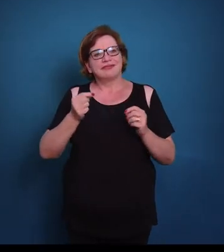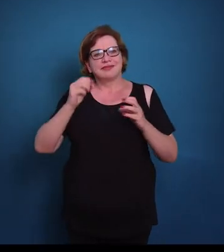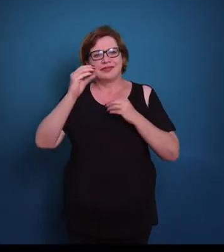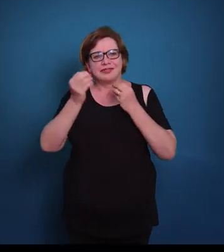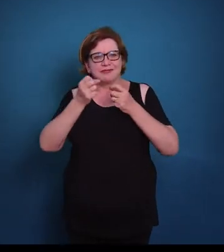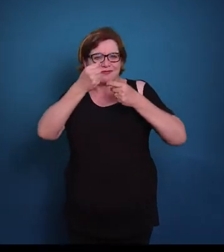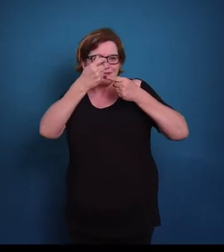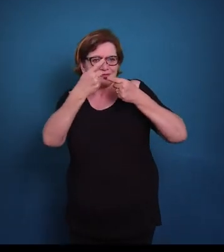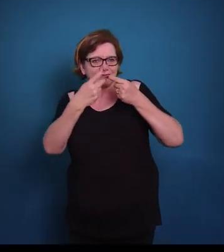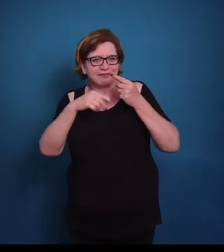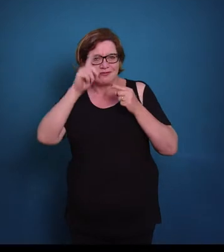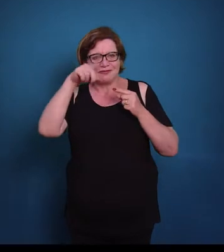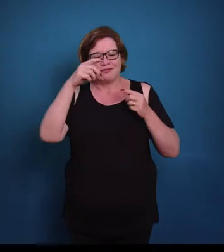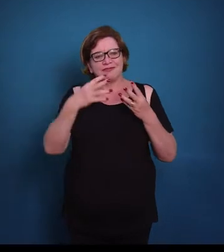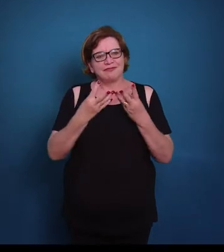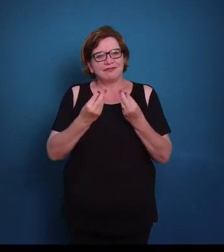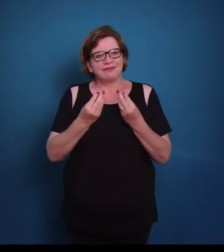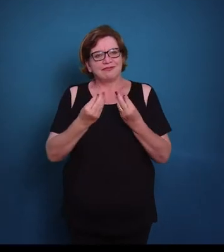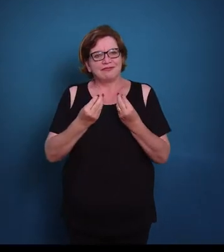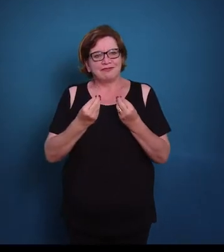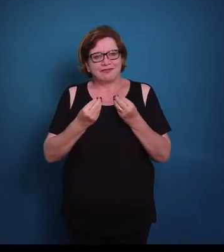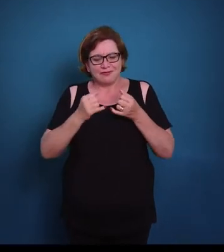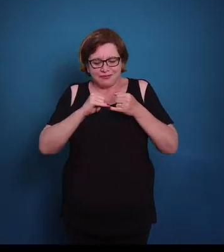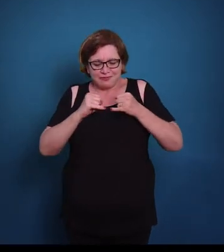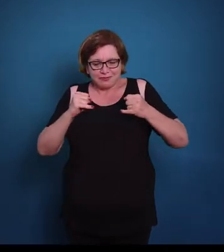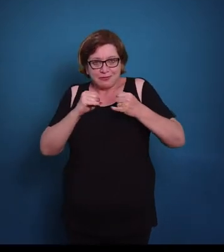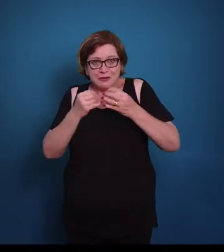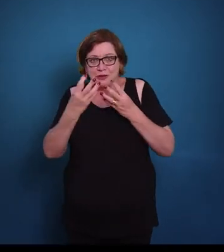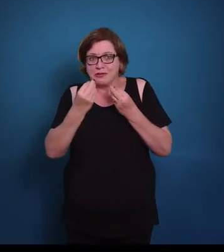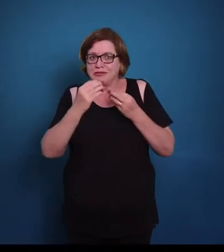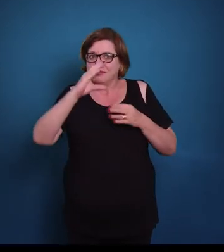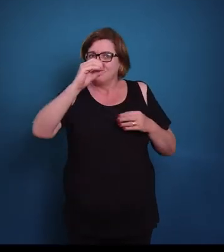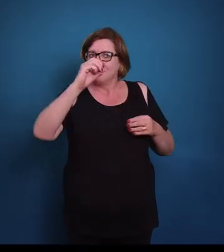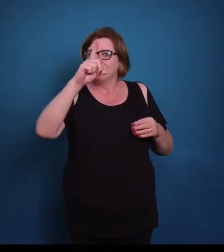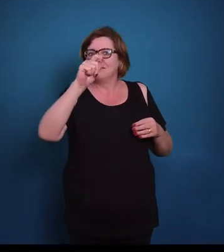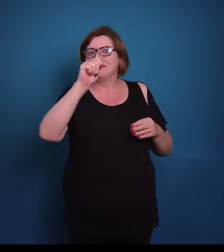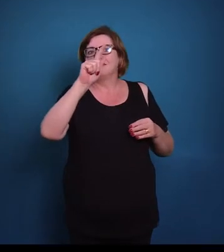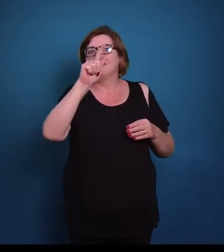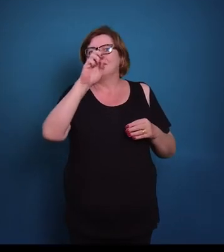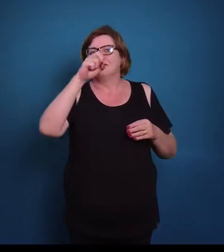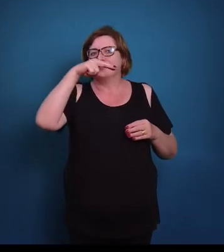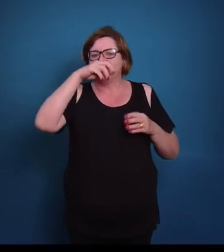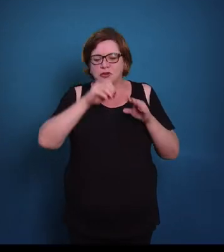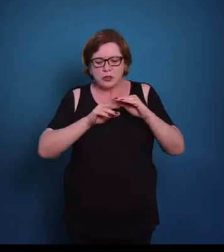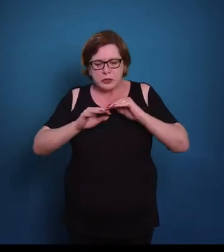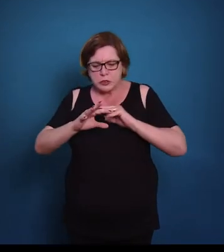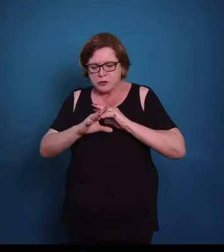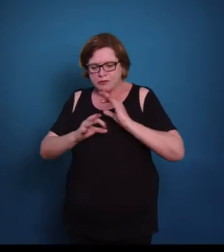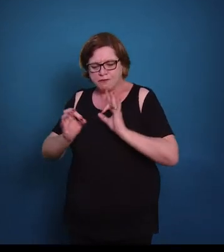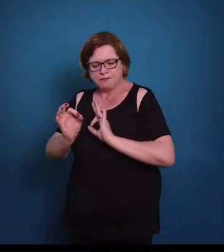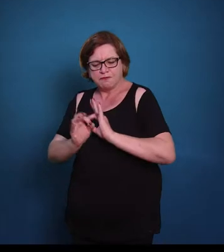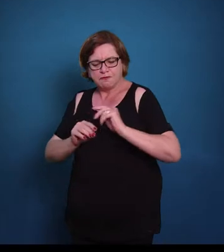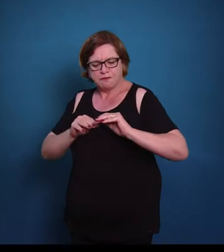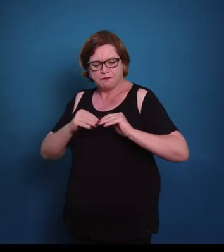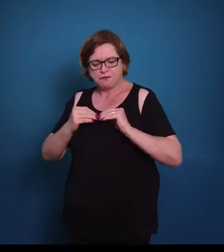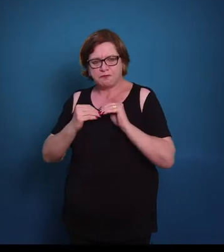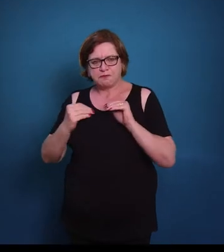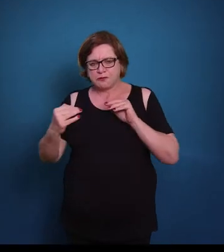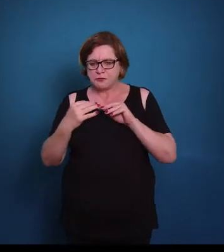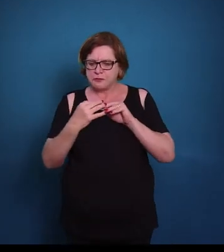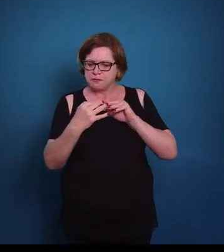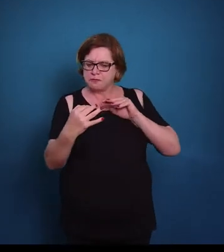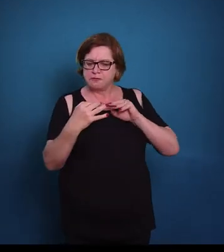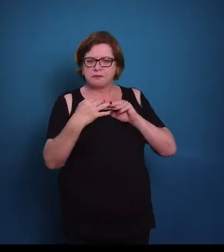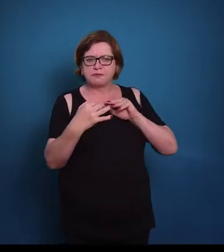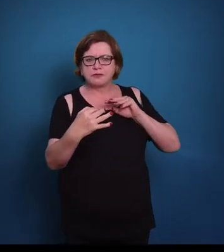característica uma grande quantidade de fibras de colágeno, distribuídas de forma uniforme ou direcional, da mesma